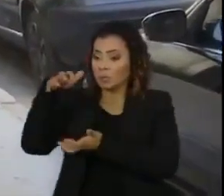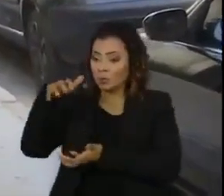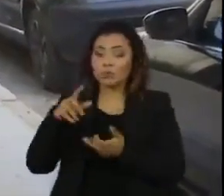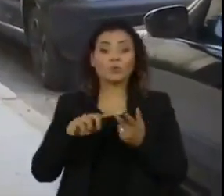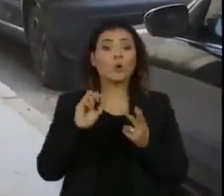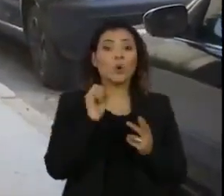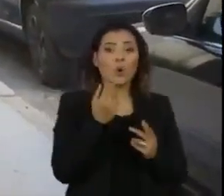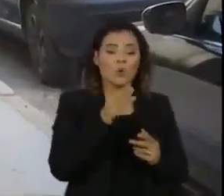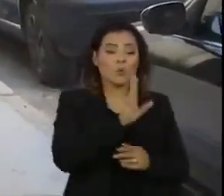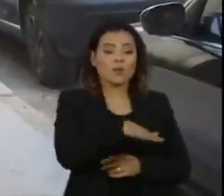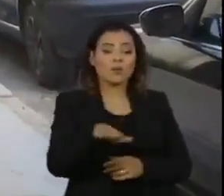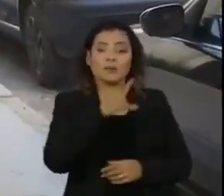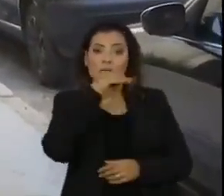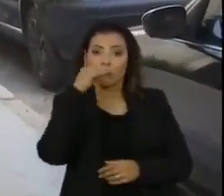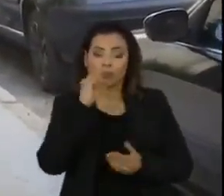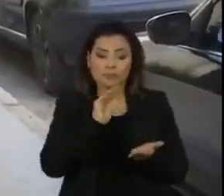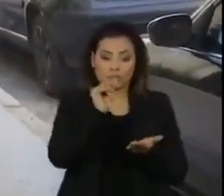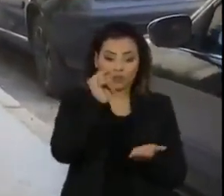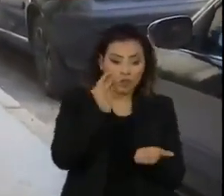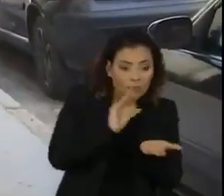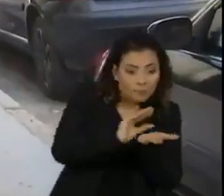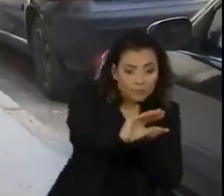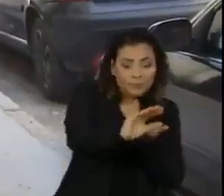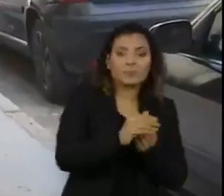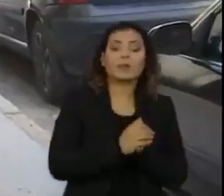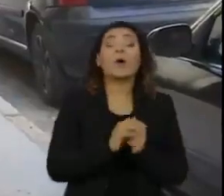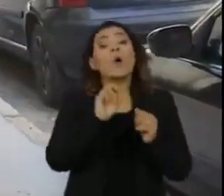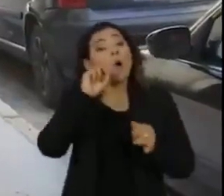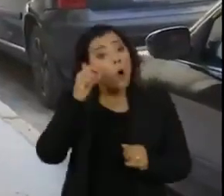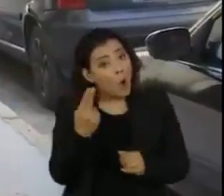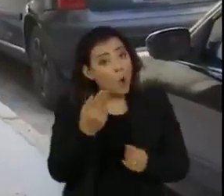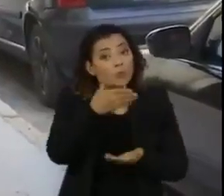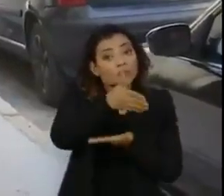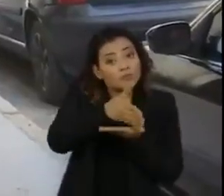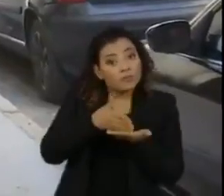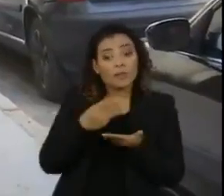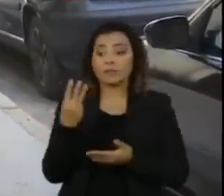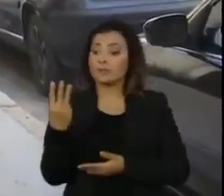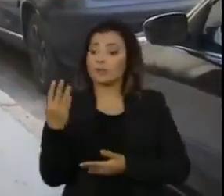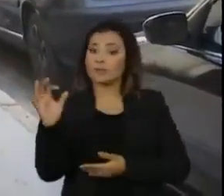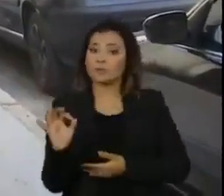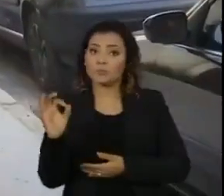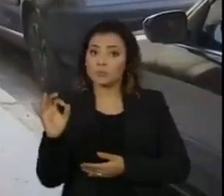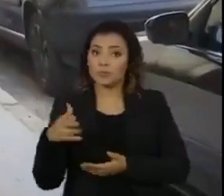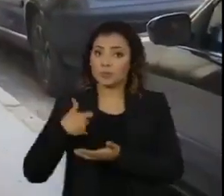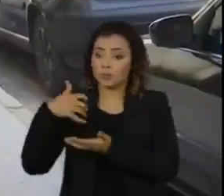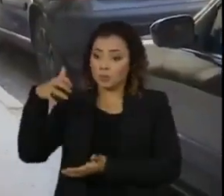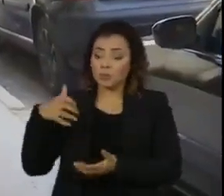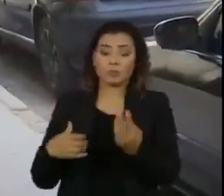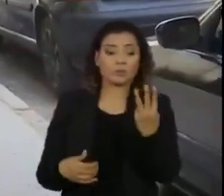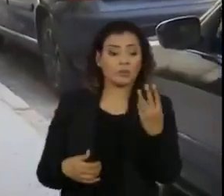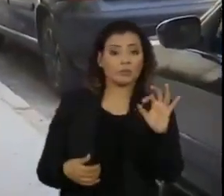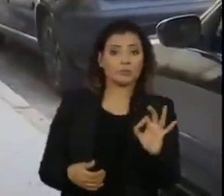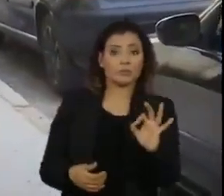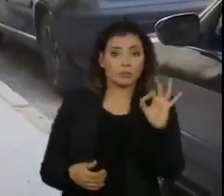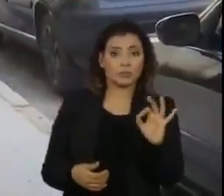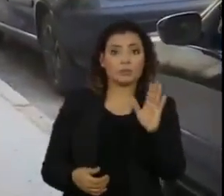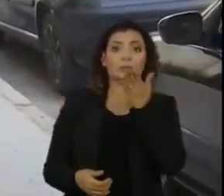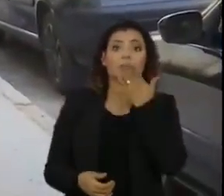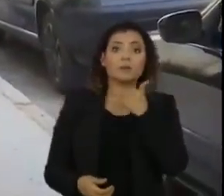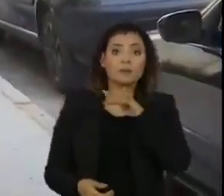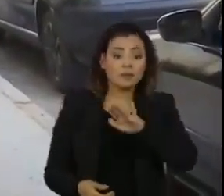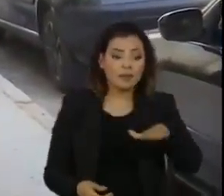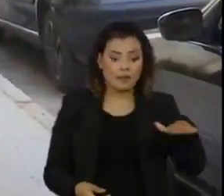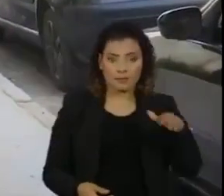para fundo da criança e do adolescente. Se ele quiser também, ele pode dividir, dando 3% para o fundo do idoso e 3% para o fundo da criança e do